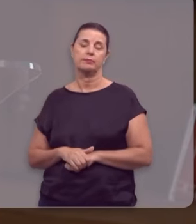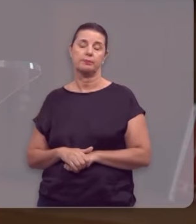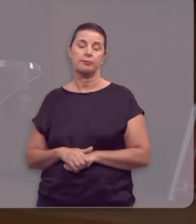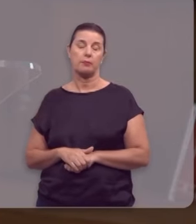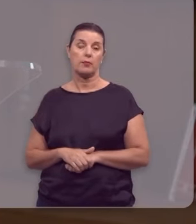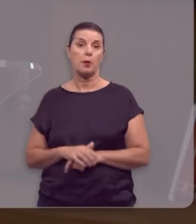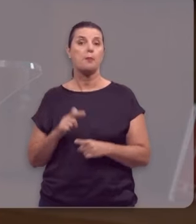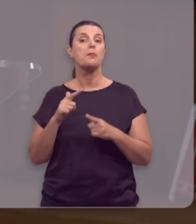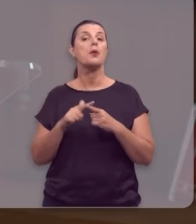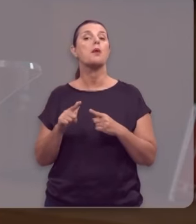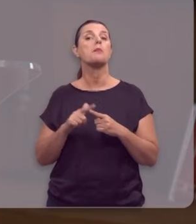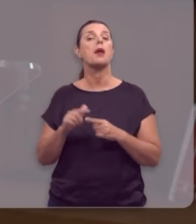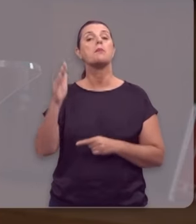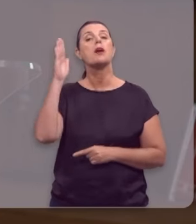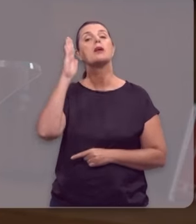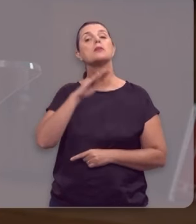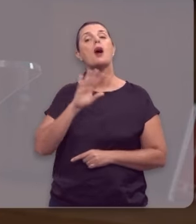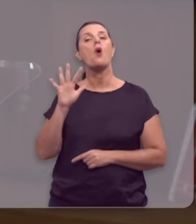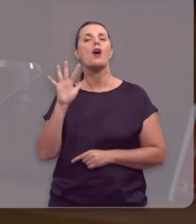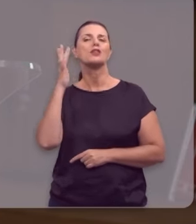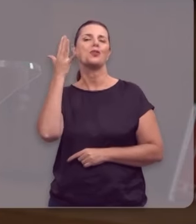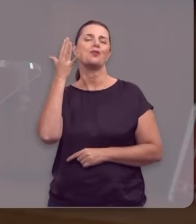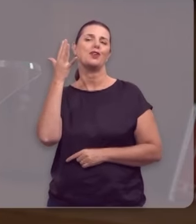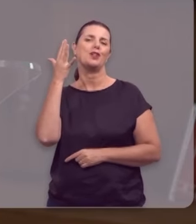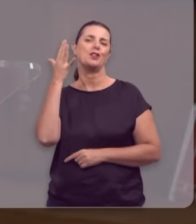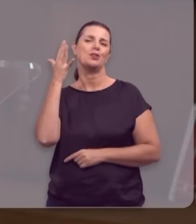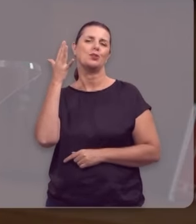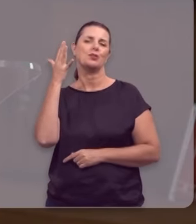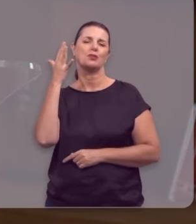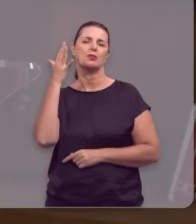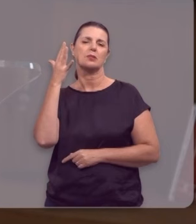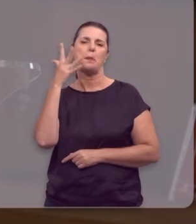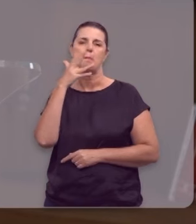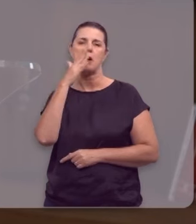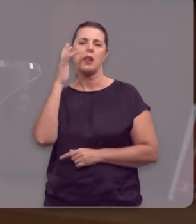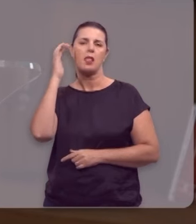Problemas mal resolvidos viram fantasmas na sua vida.